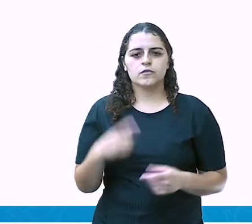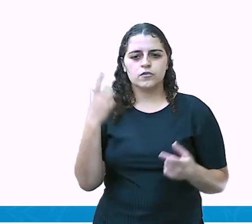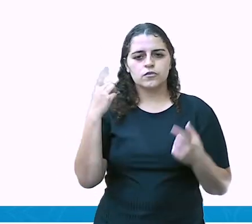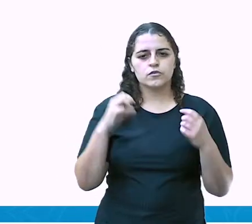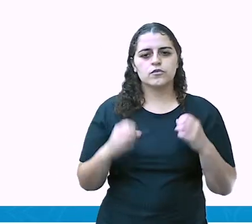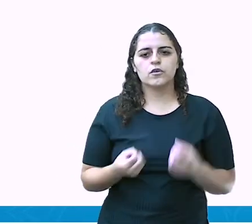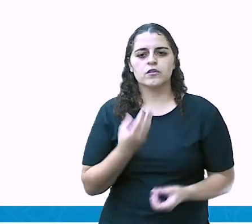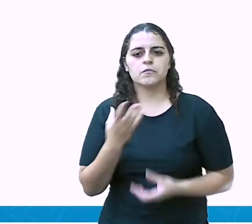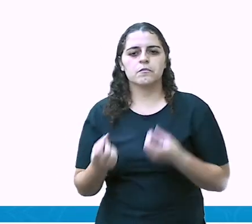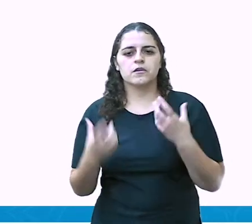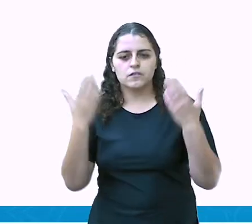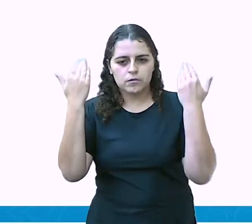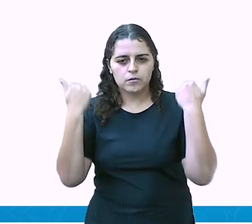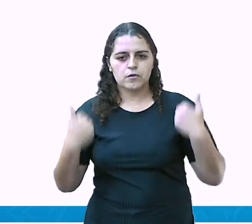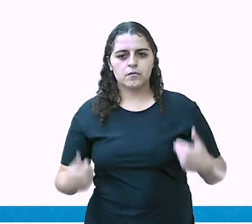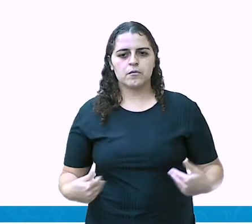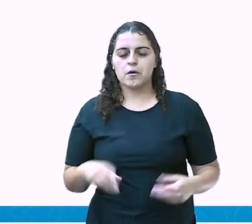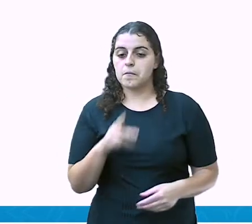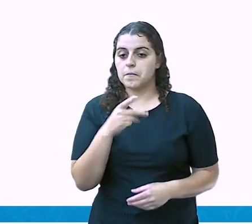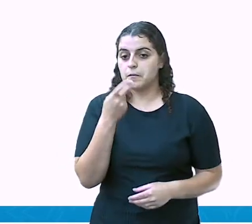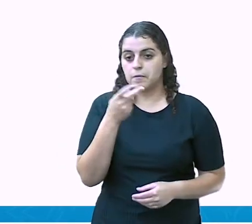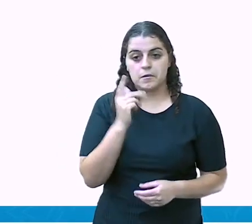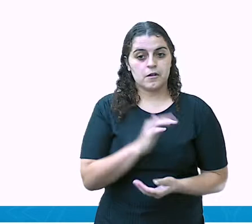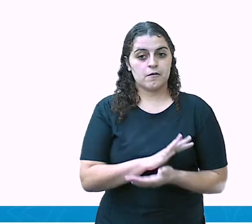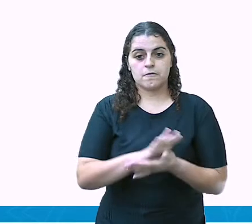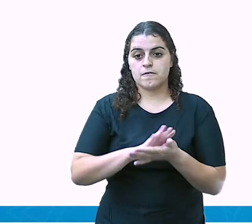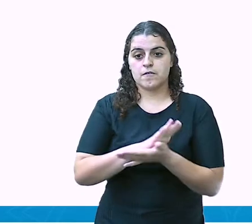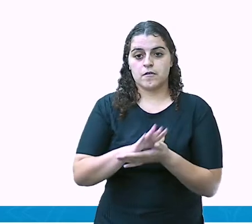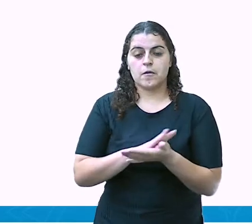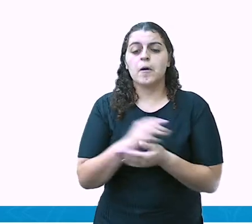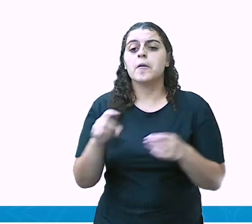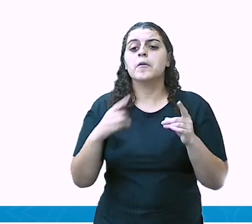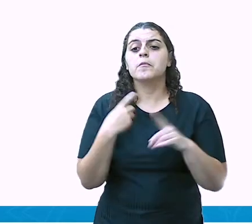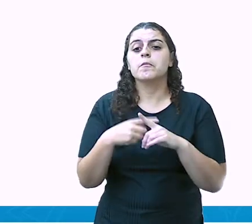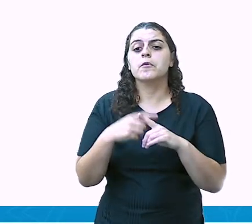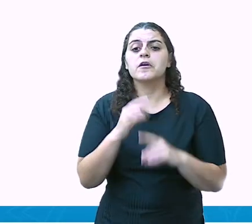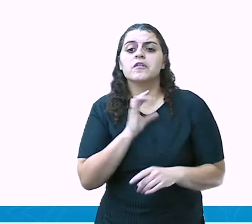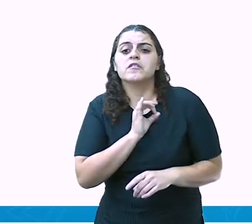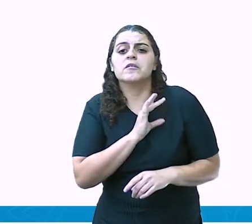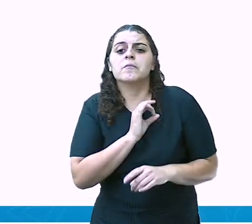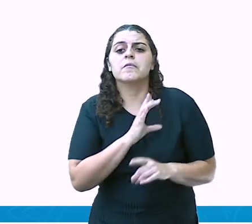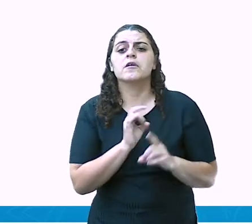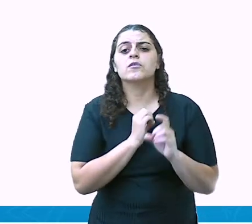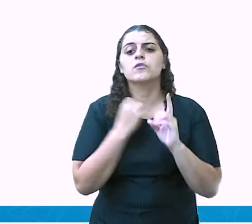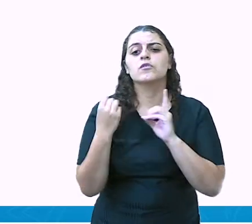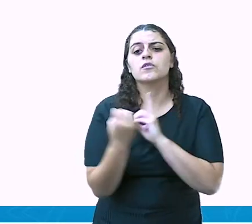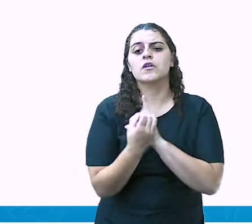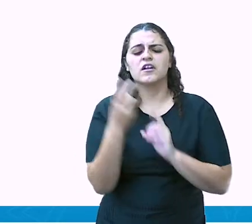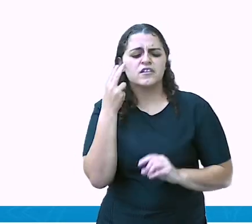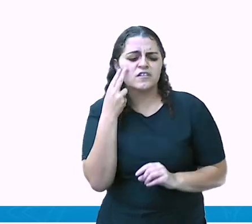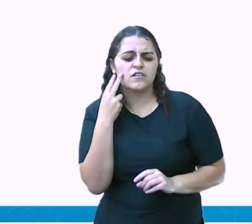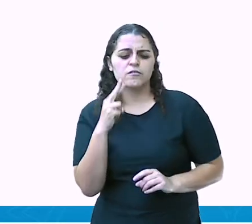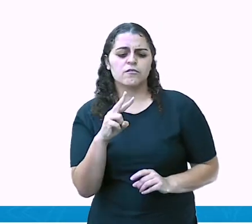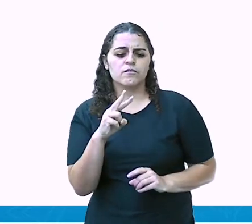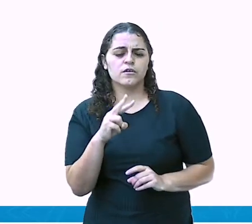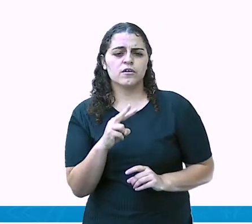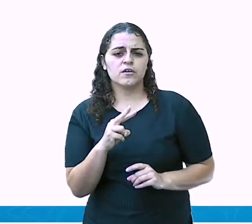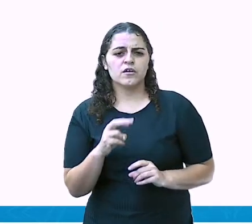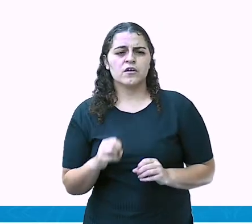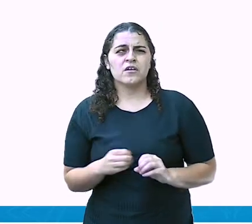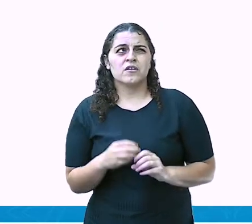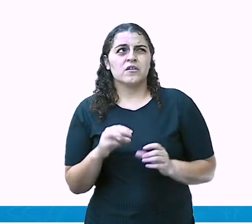pôr pra fora, em palavras. Mas por que, né? Essa fobia social acontece. Ela se vê, assim, numa